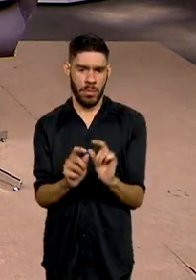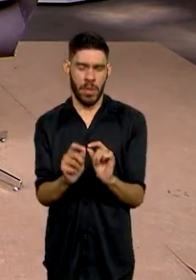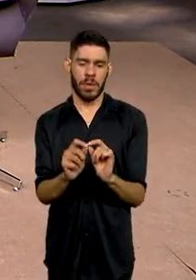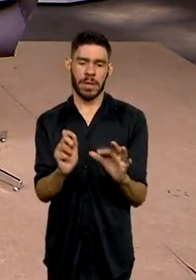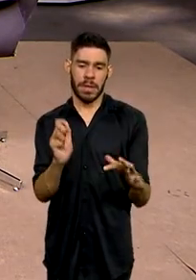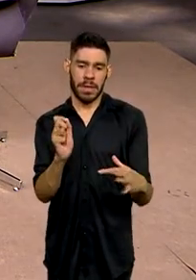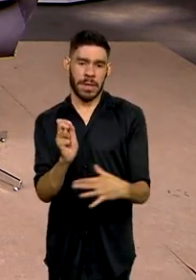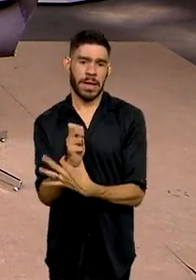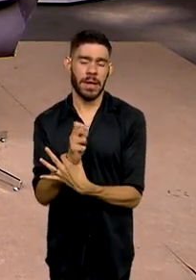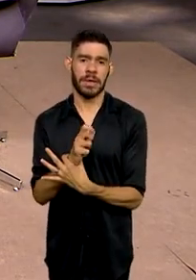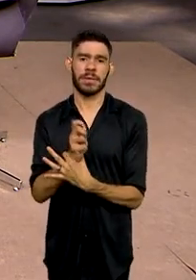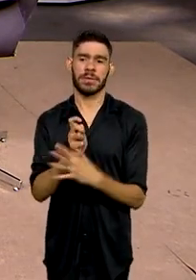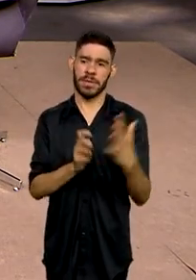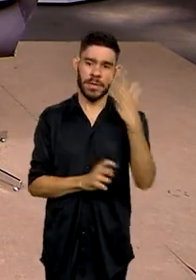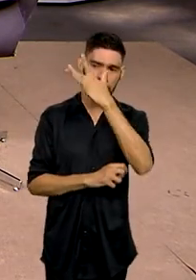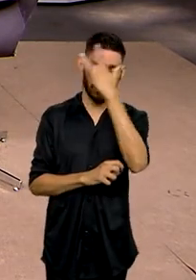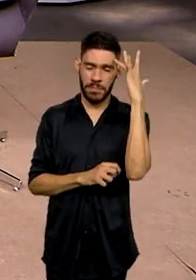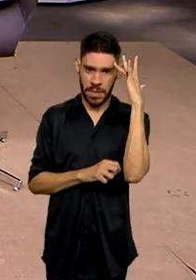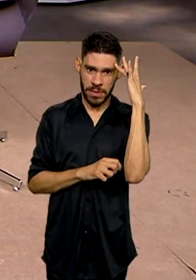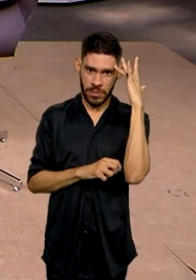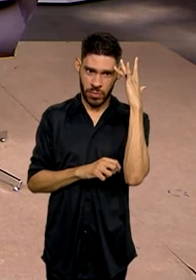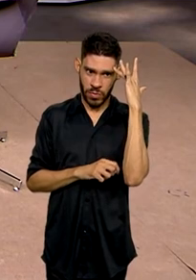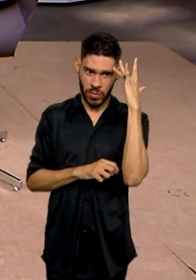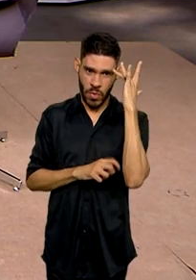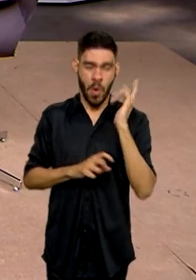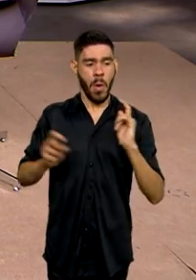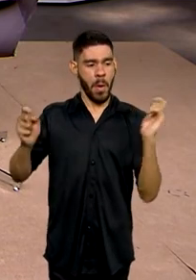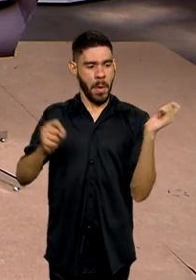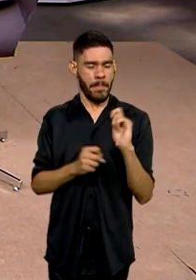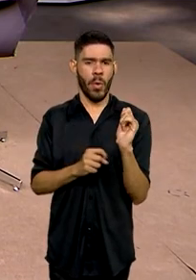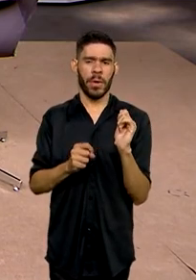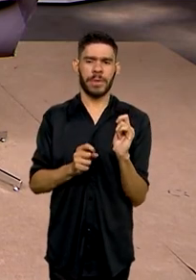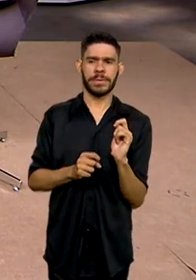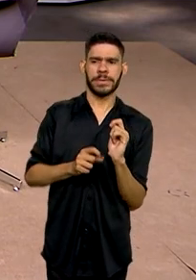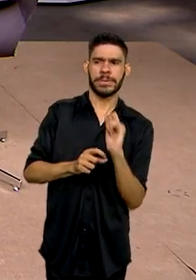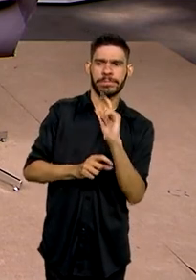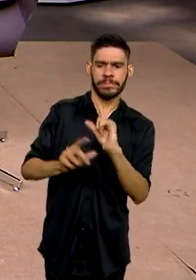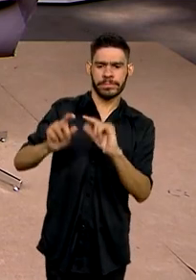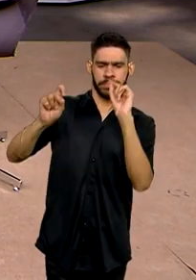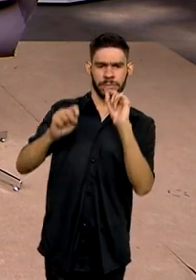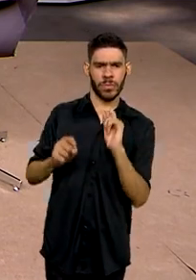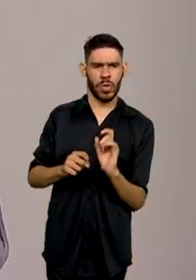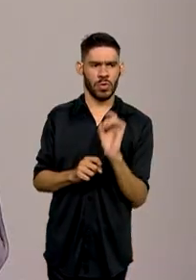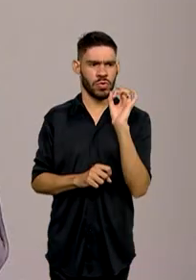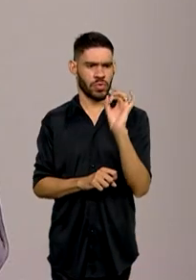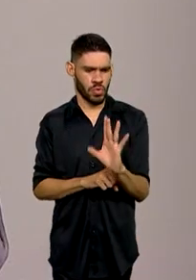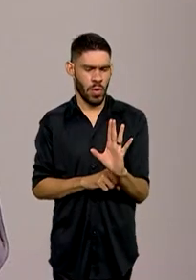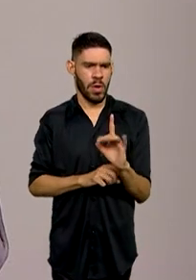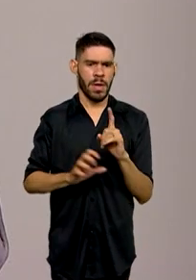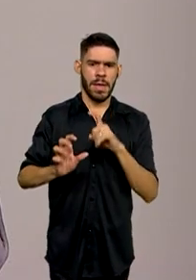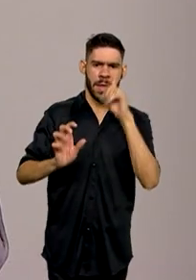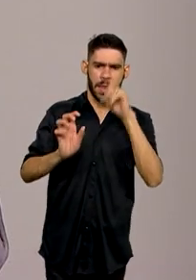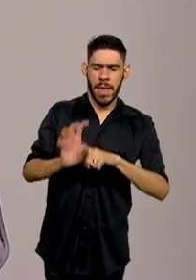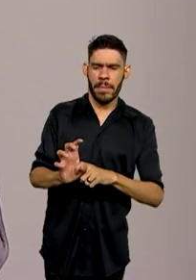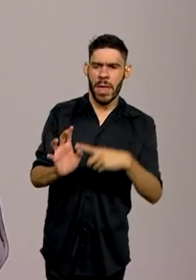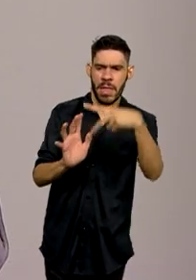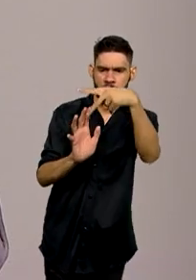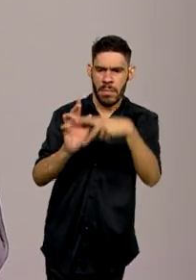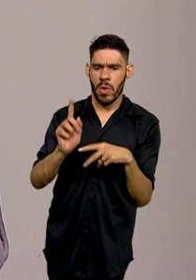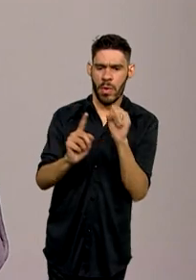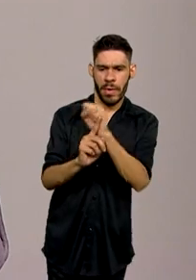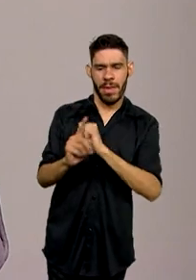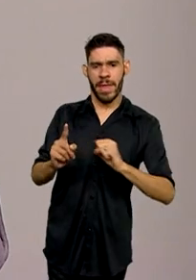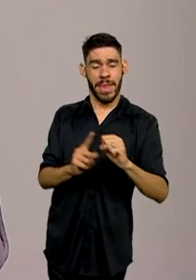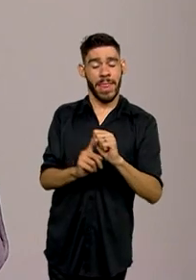Garantir que as pessoas possam ter a alternativa, não apenas de depender de programas sociais,